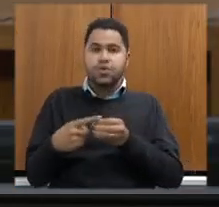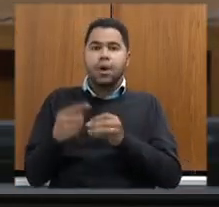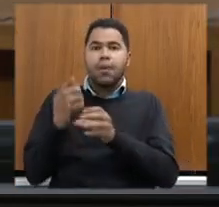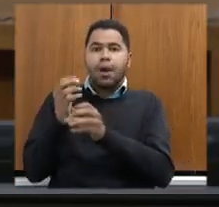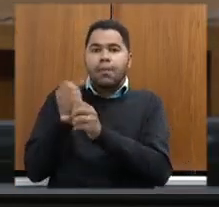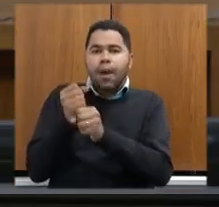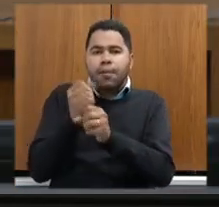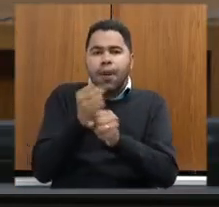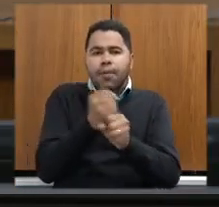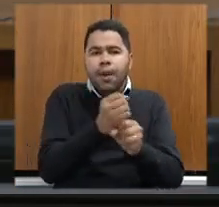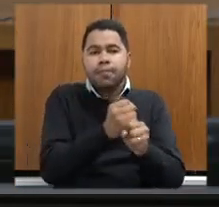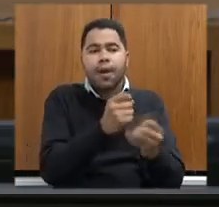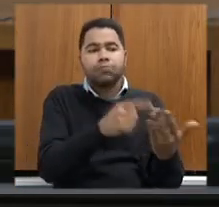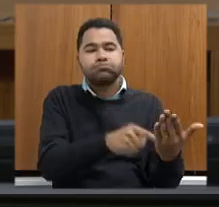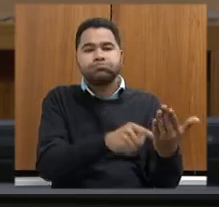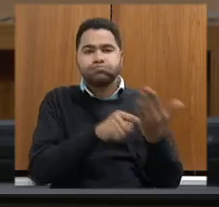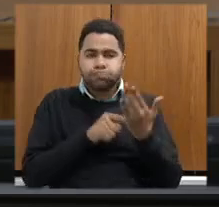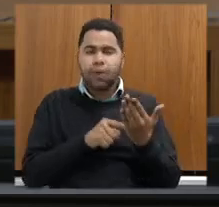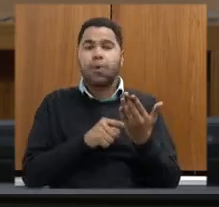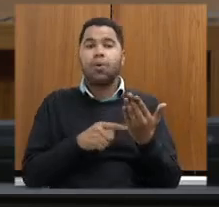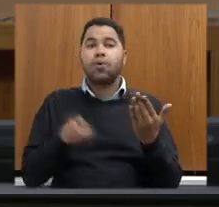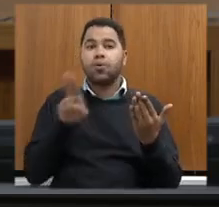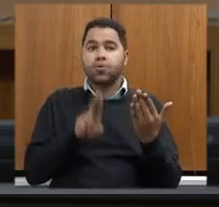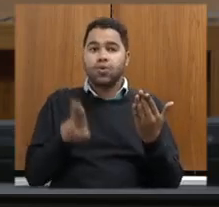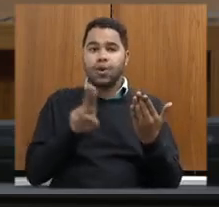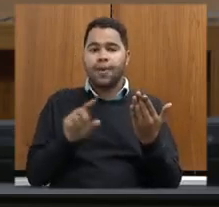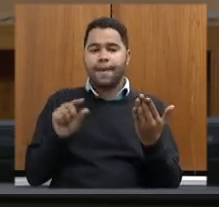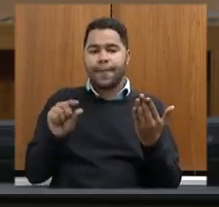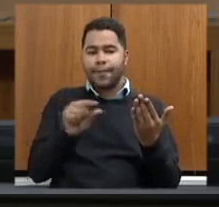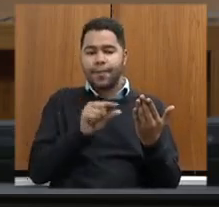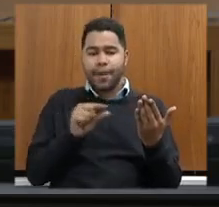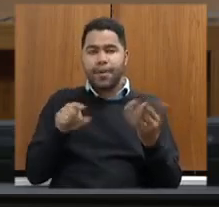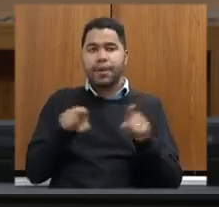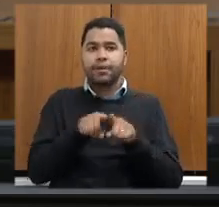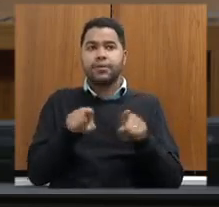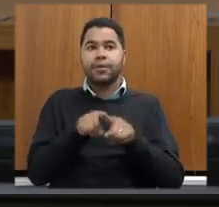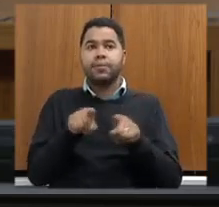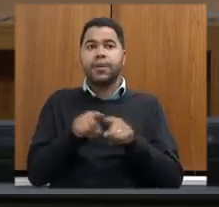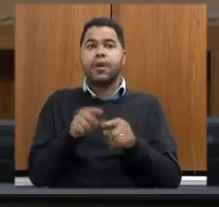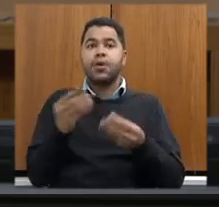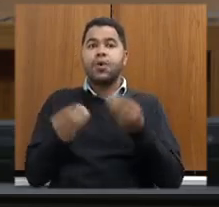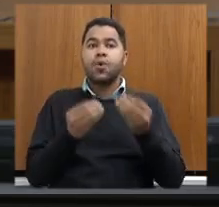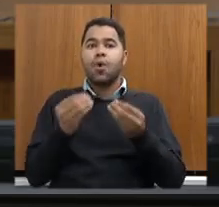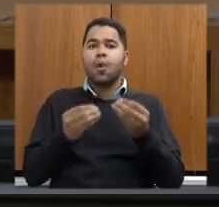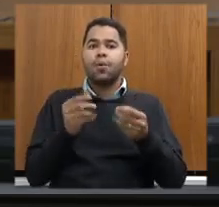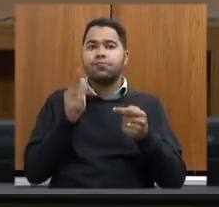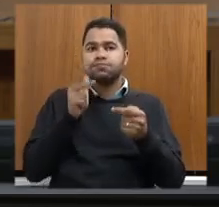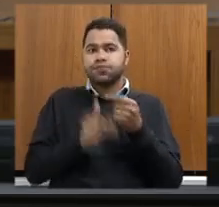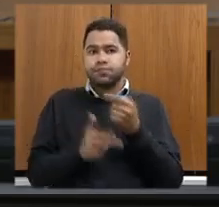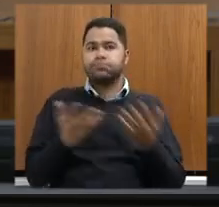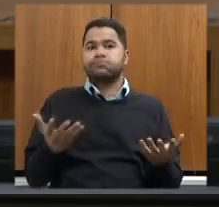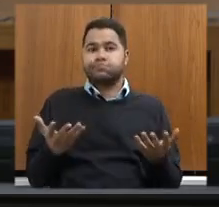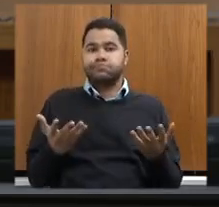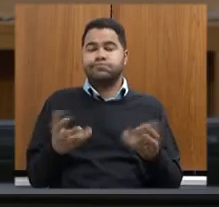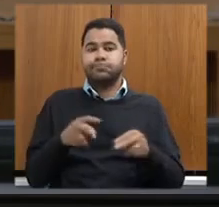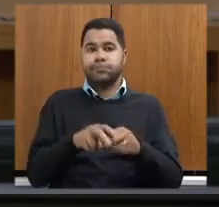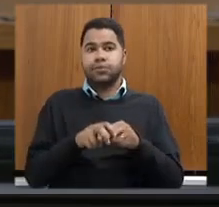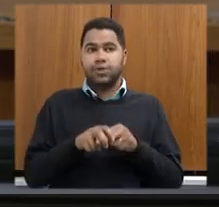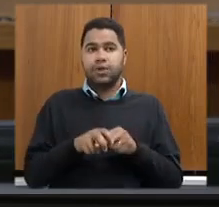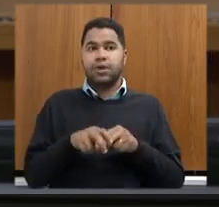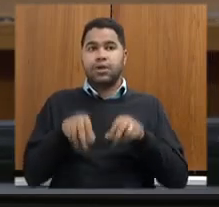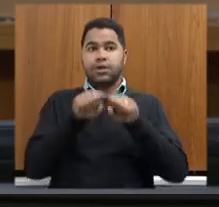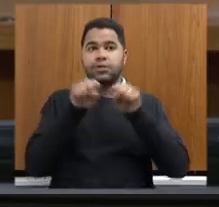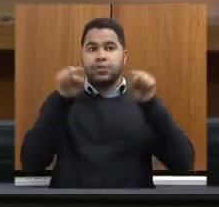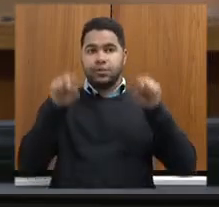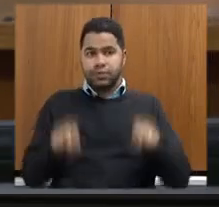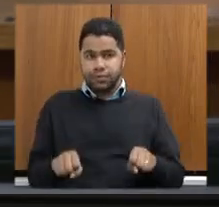relação à utilização do microchip e à contrapartida da esterilização. Então, ele, através do sistema, tem que